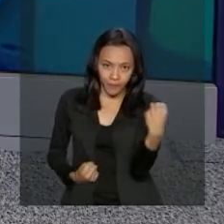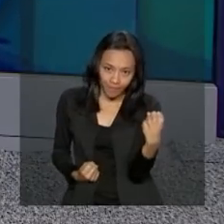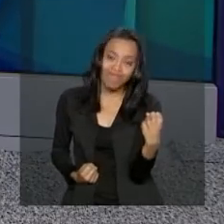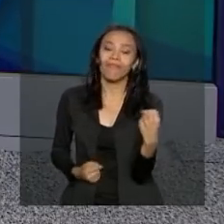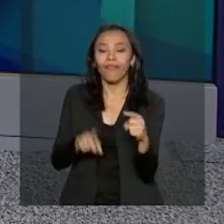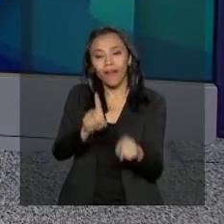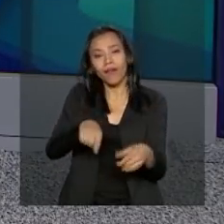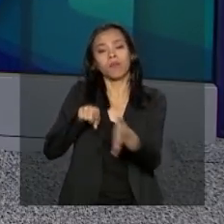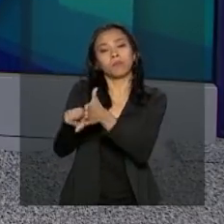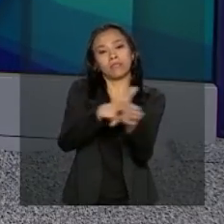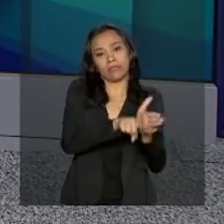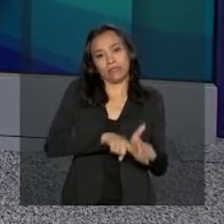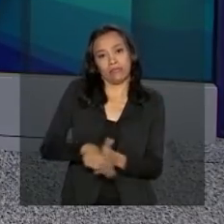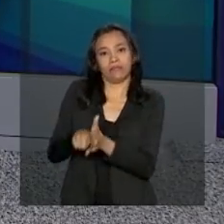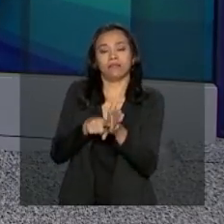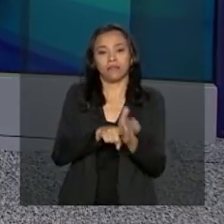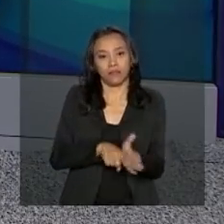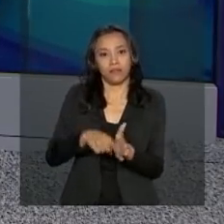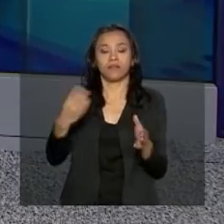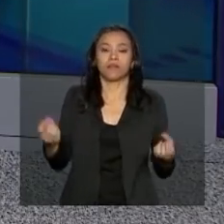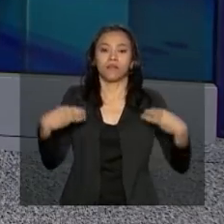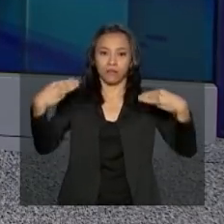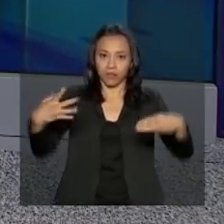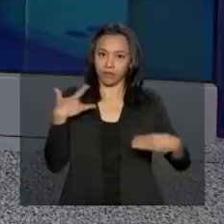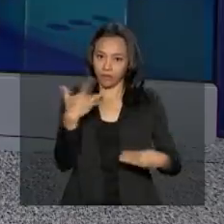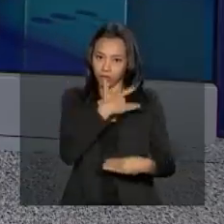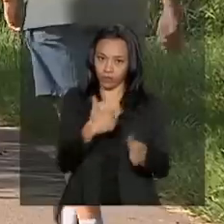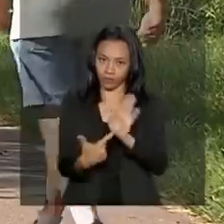mostra uma pesquisa divulgada pelo Ministério da Saúde.